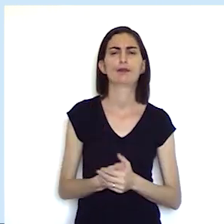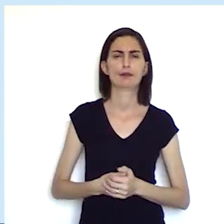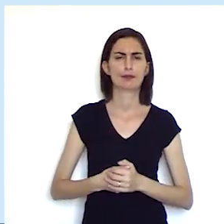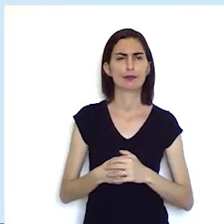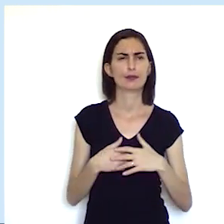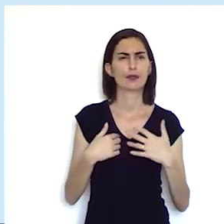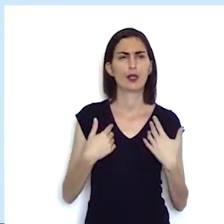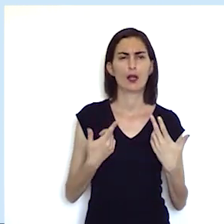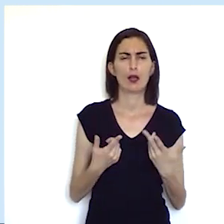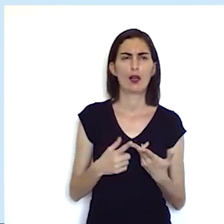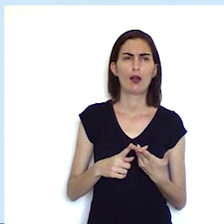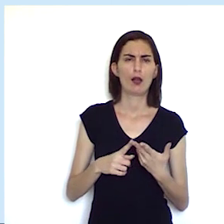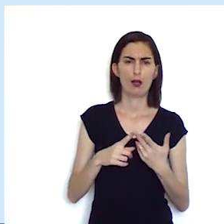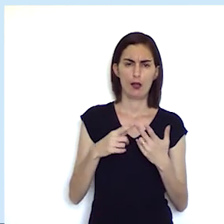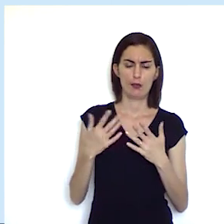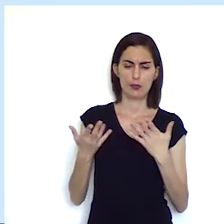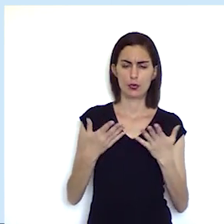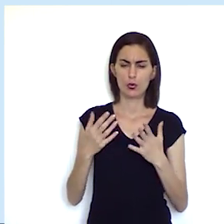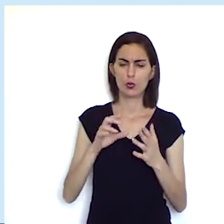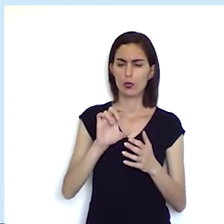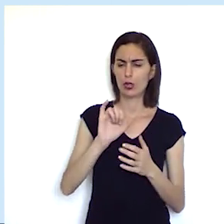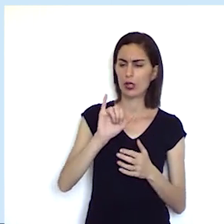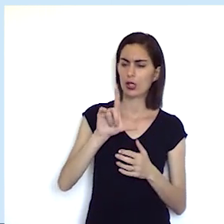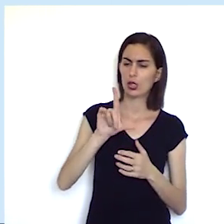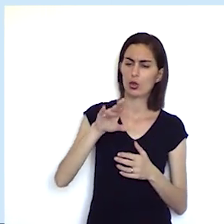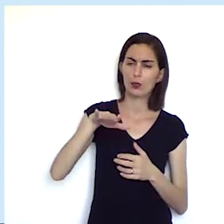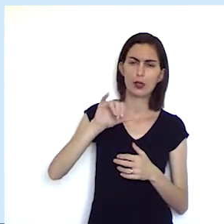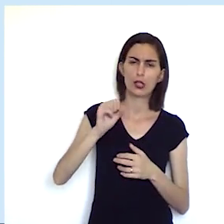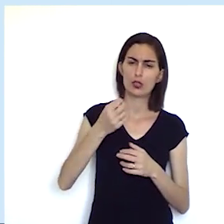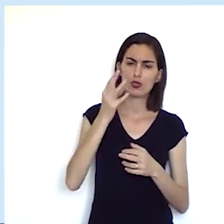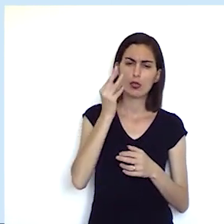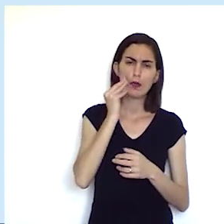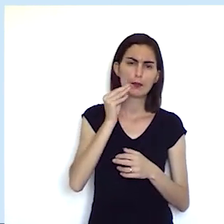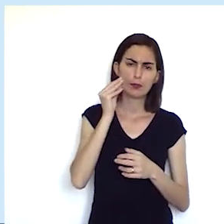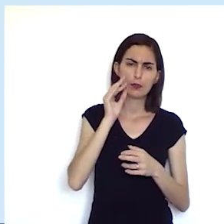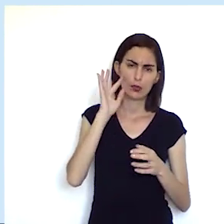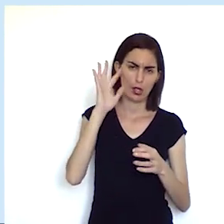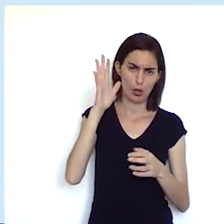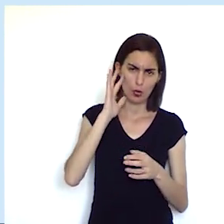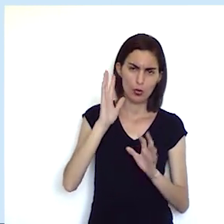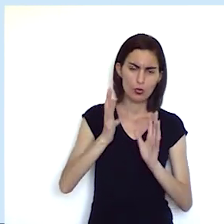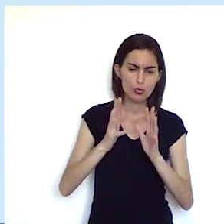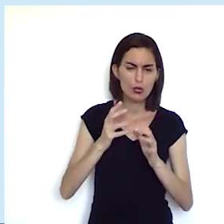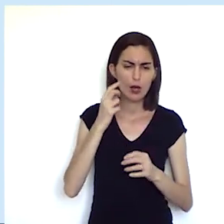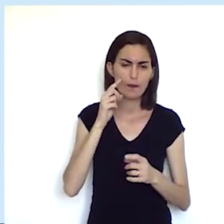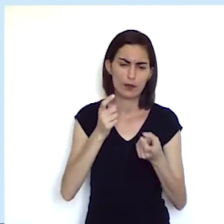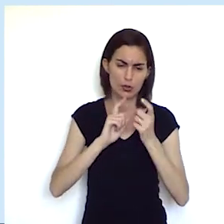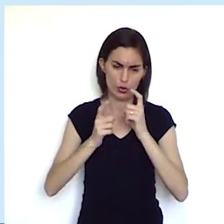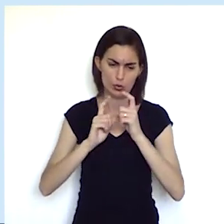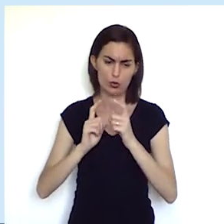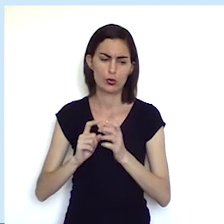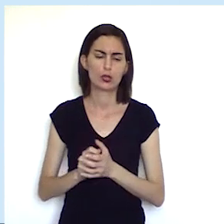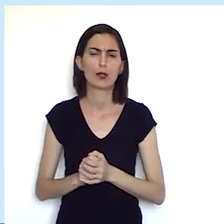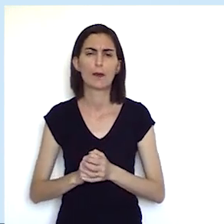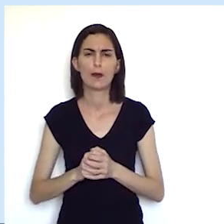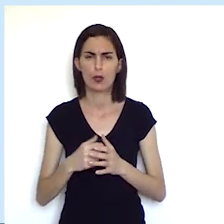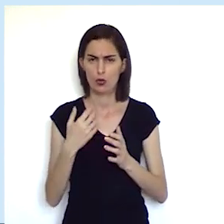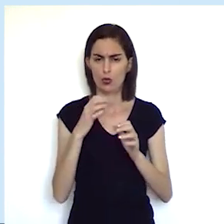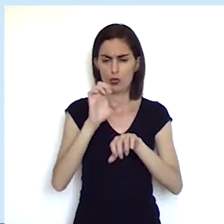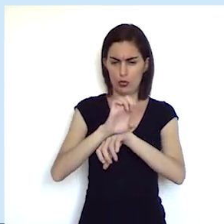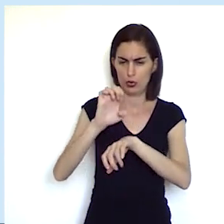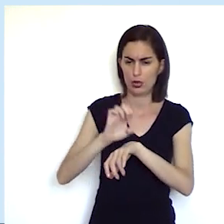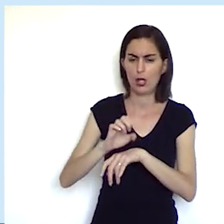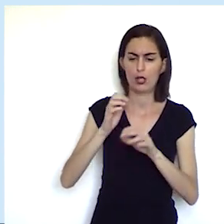o iluminismo já previa os teóricos do iluminismo que discutiam o Estado